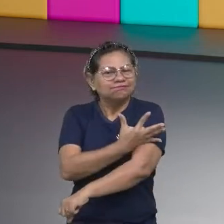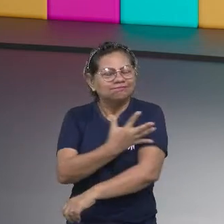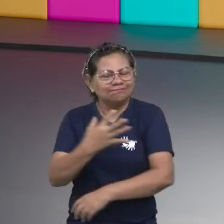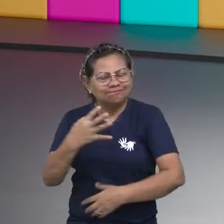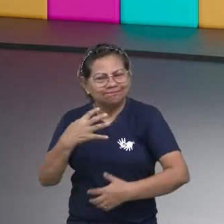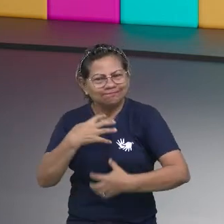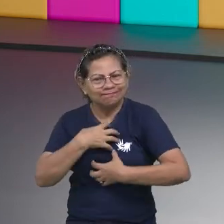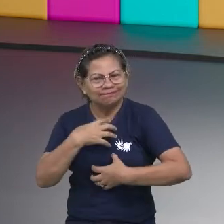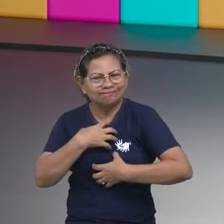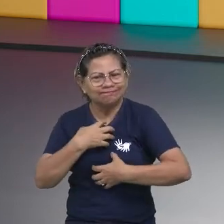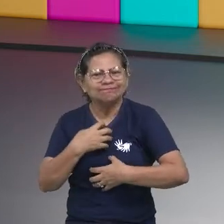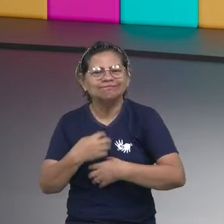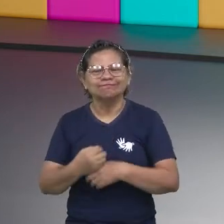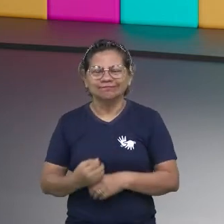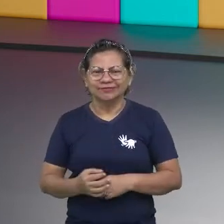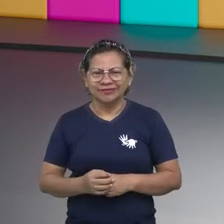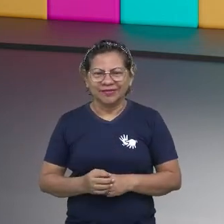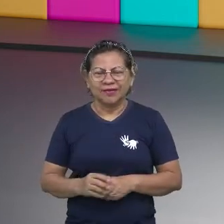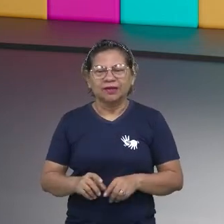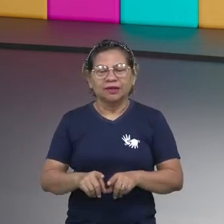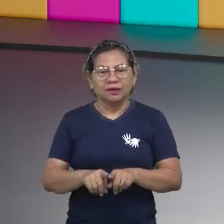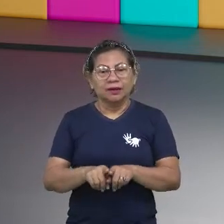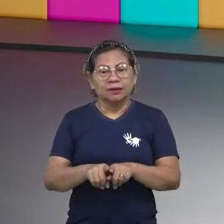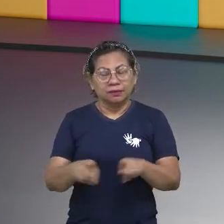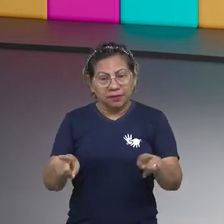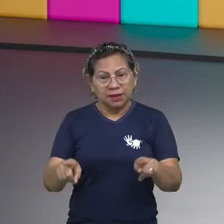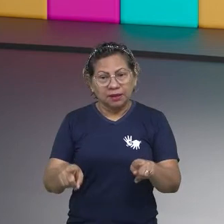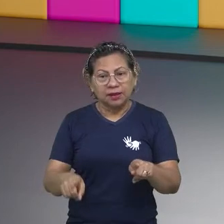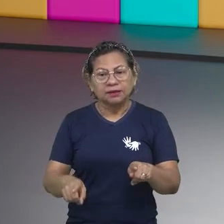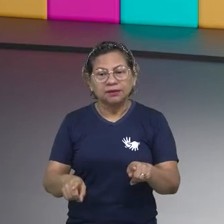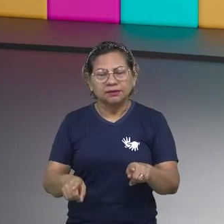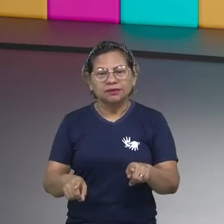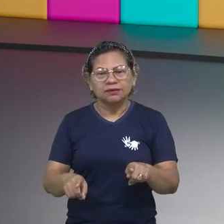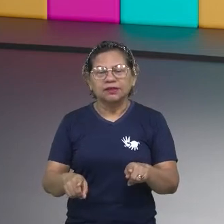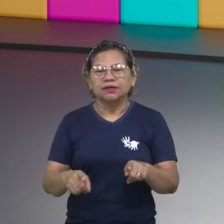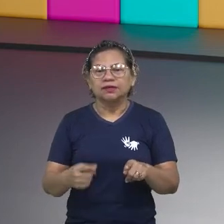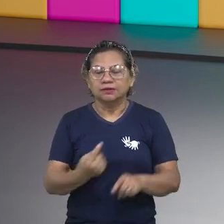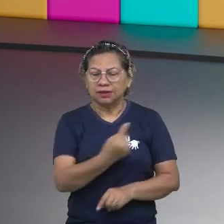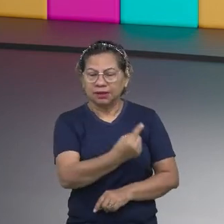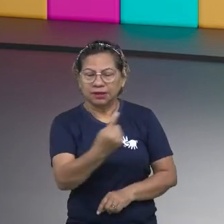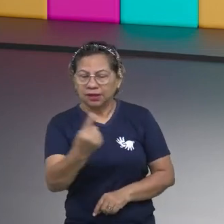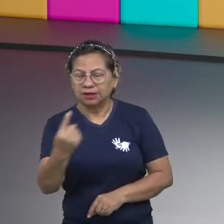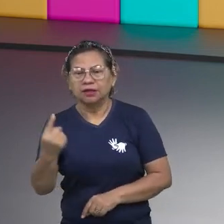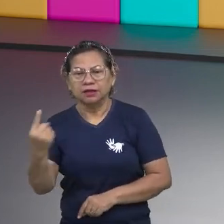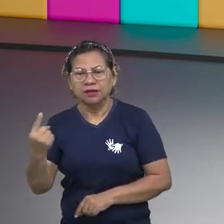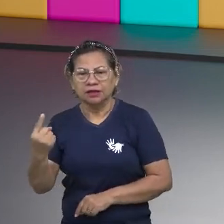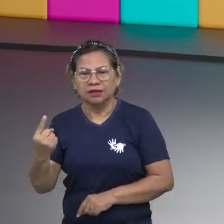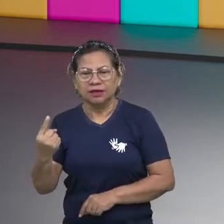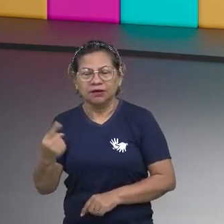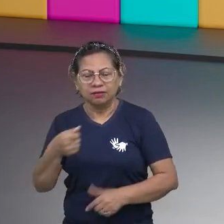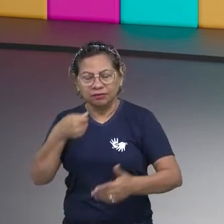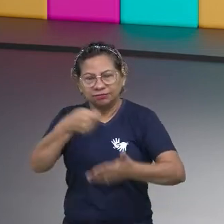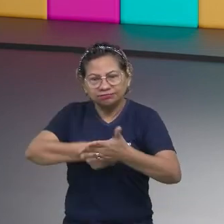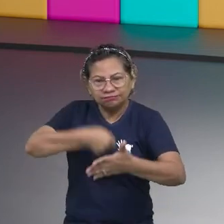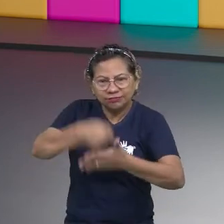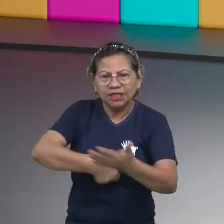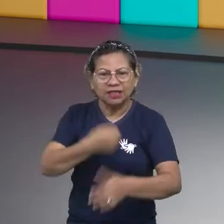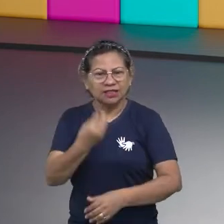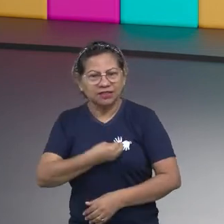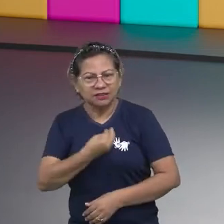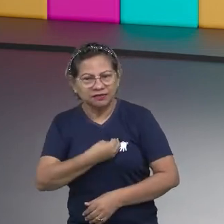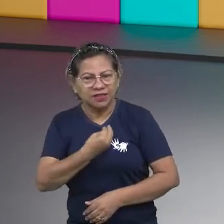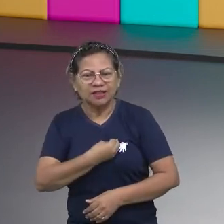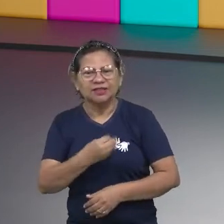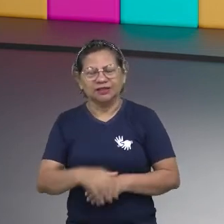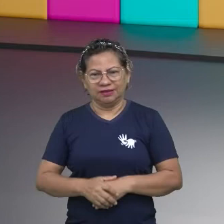depoimentos. Mas eles tiveram uma palavra em comum. Todos falaram de quê? De obstáculos. Certo? Falaram